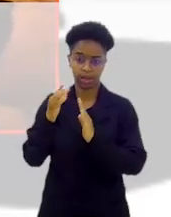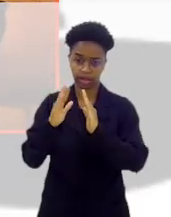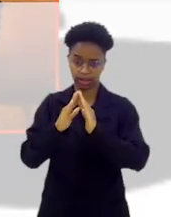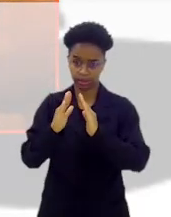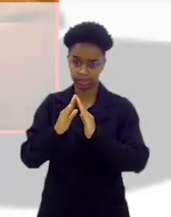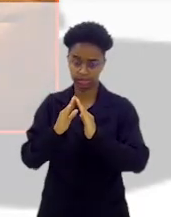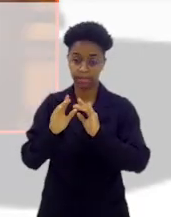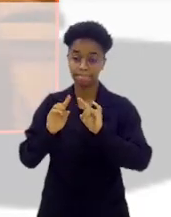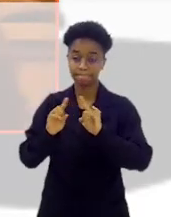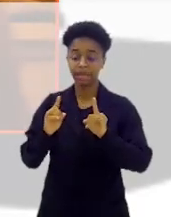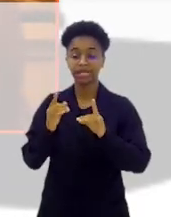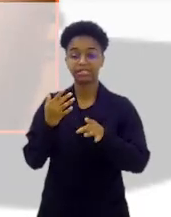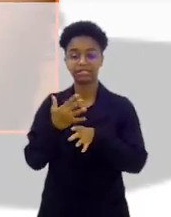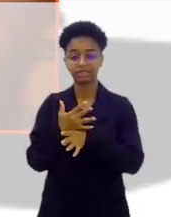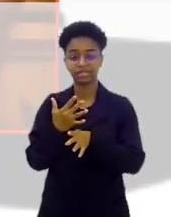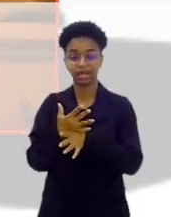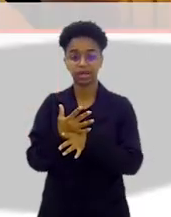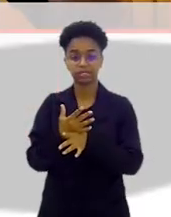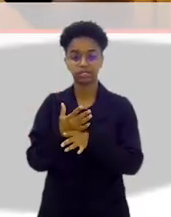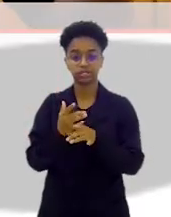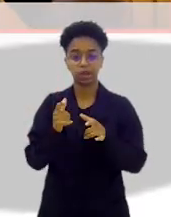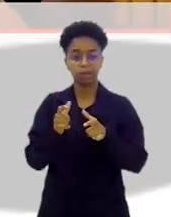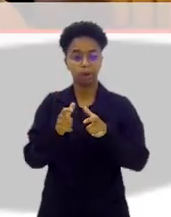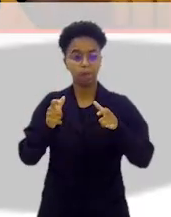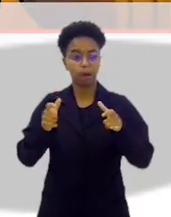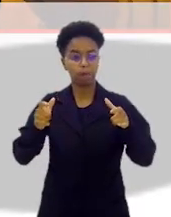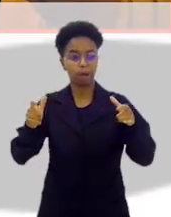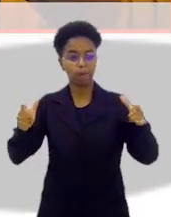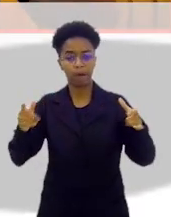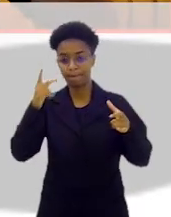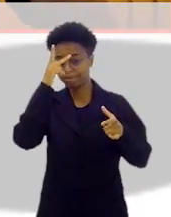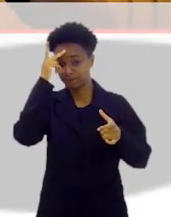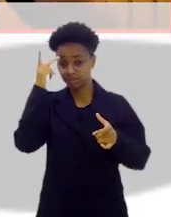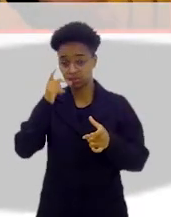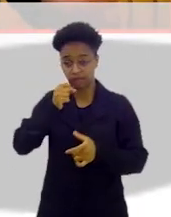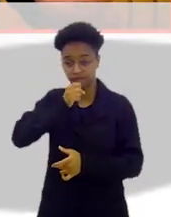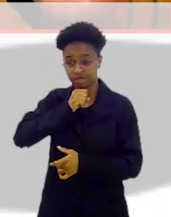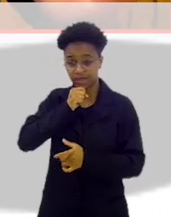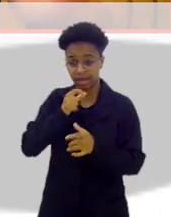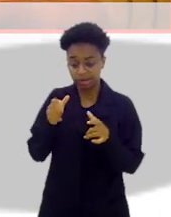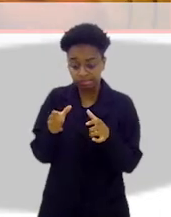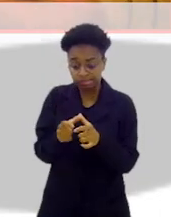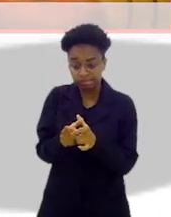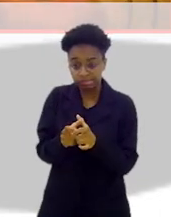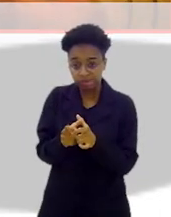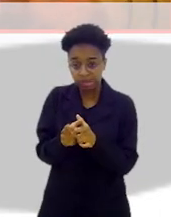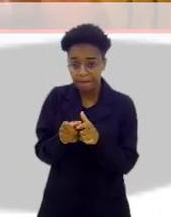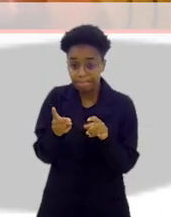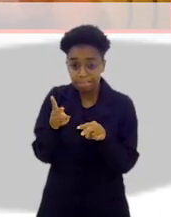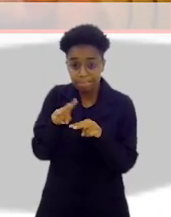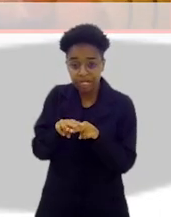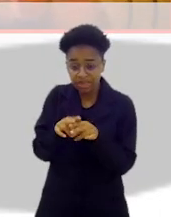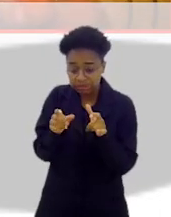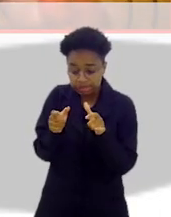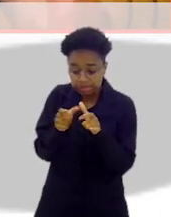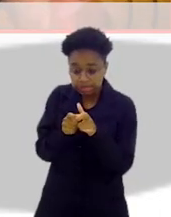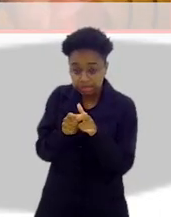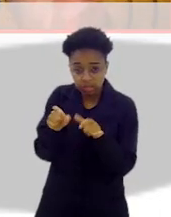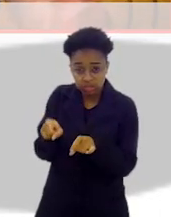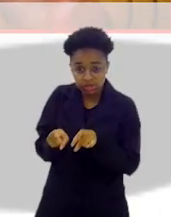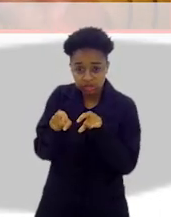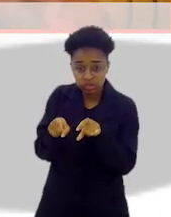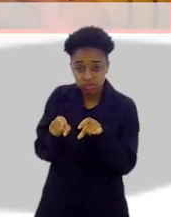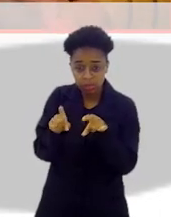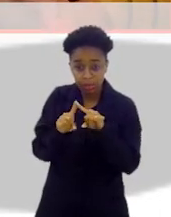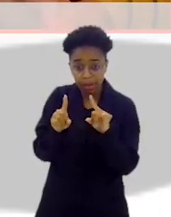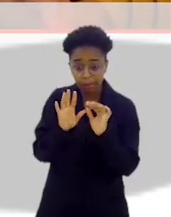casa. E a cidade cresceu em volta, ele envelheceu e ficou enclausurado ali naquela... Naquele pequeno